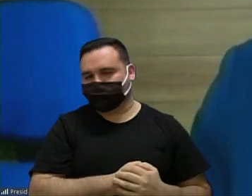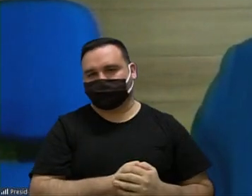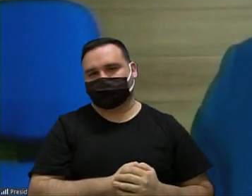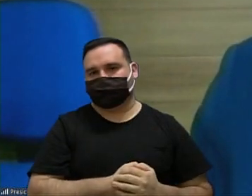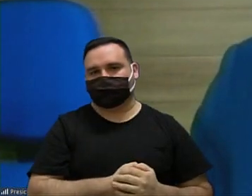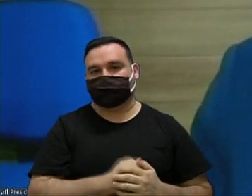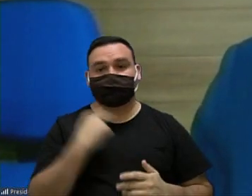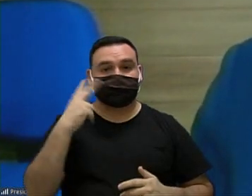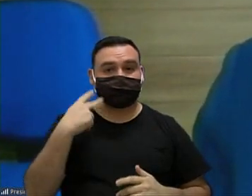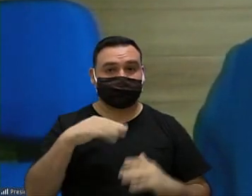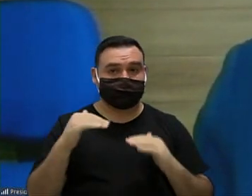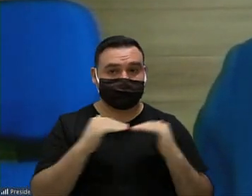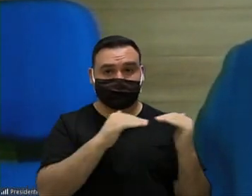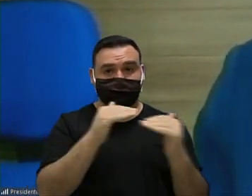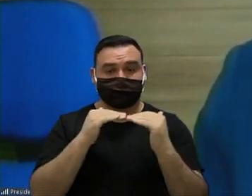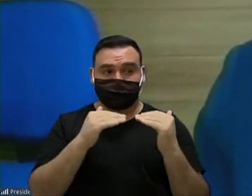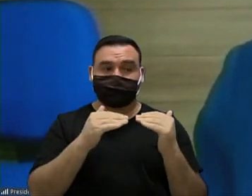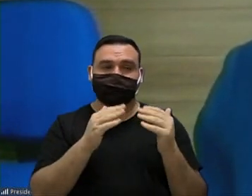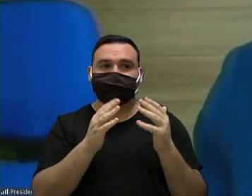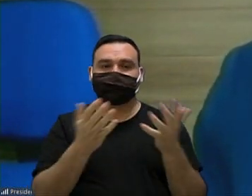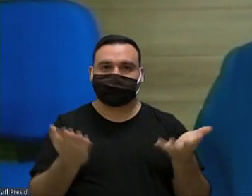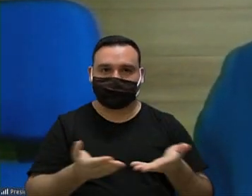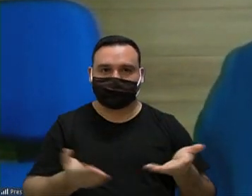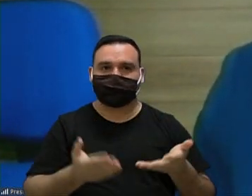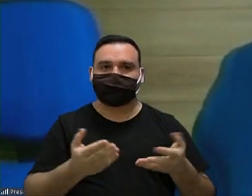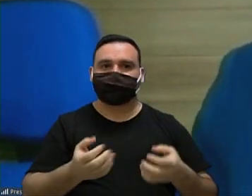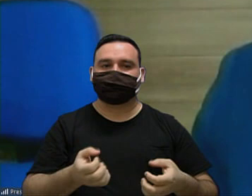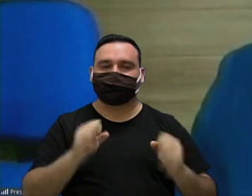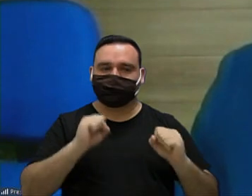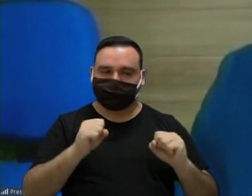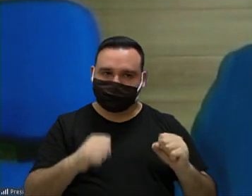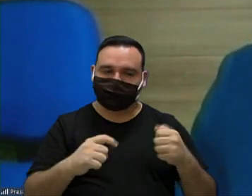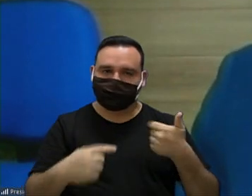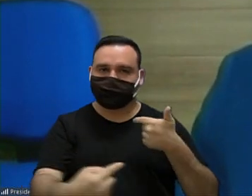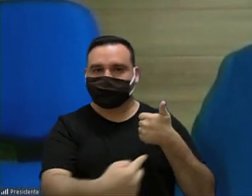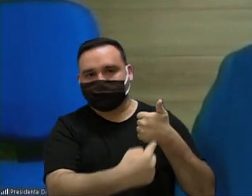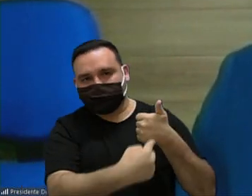os vereadores que concordam por favor se manifestem